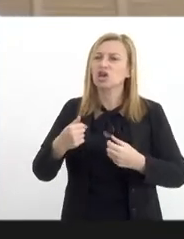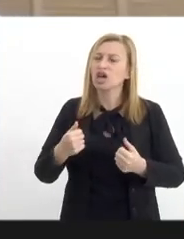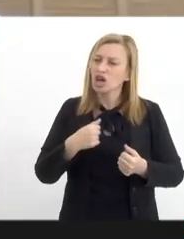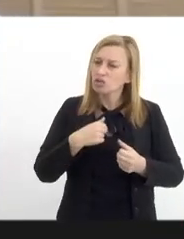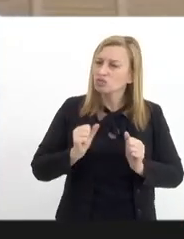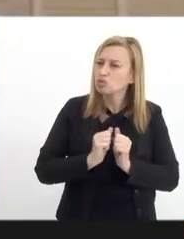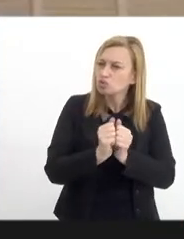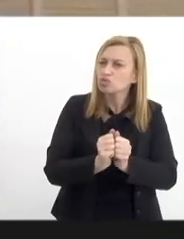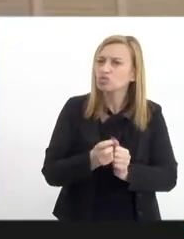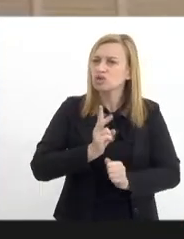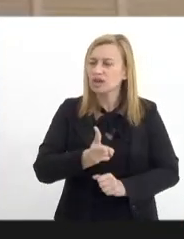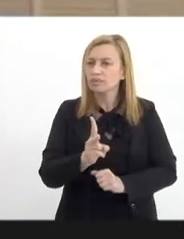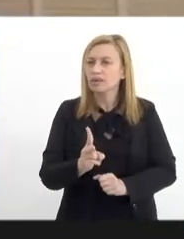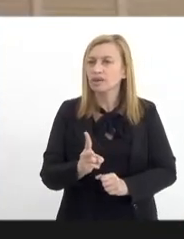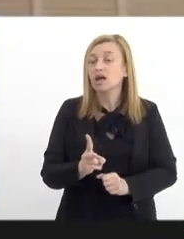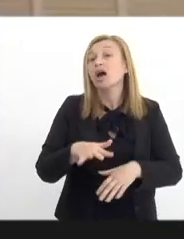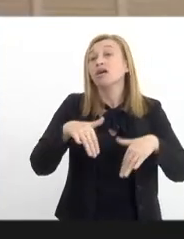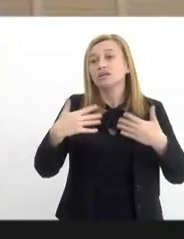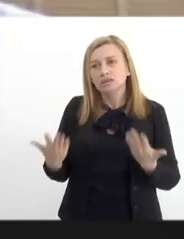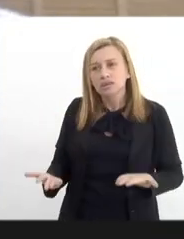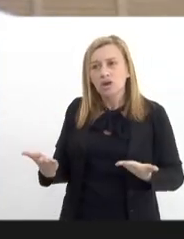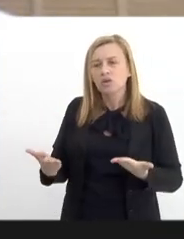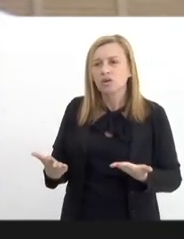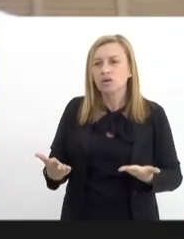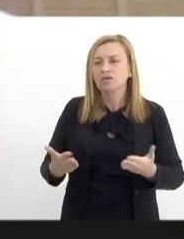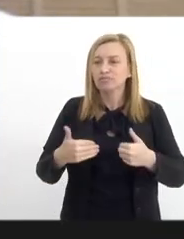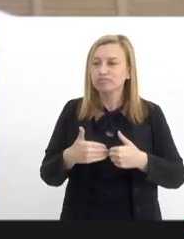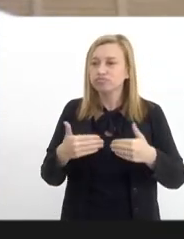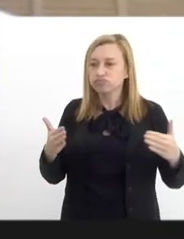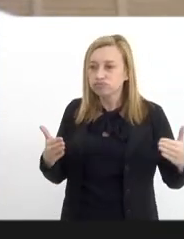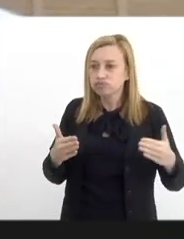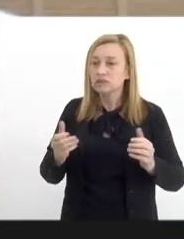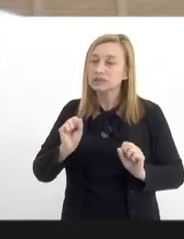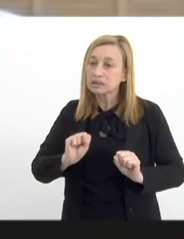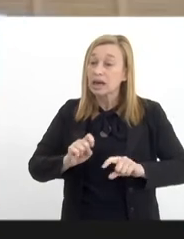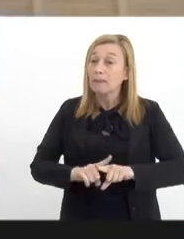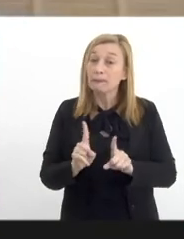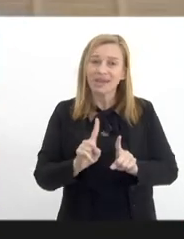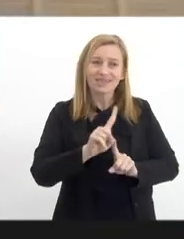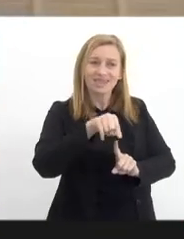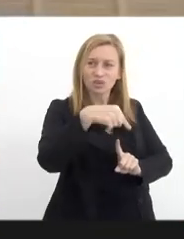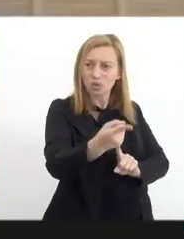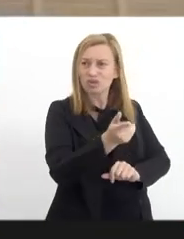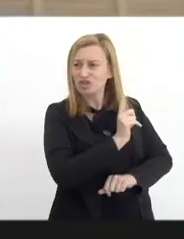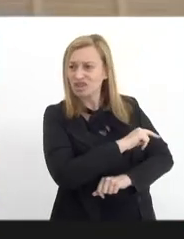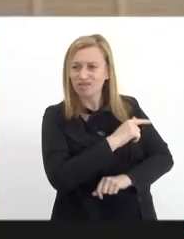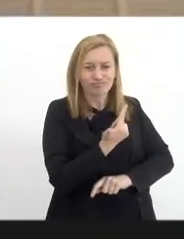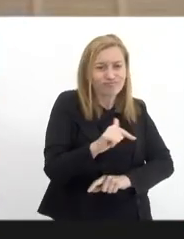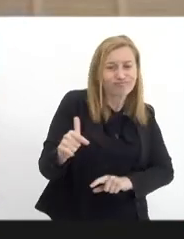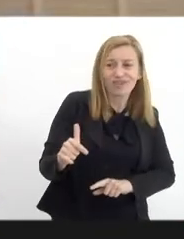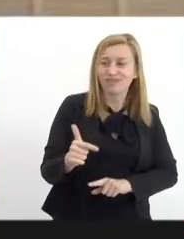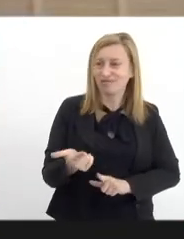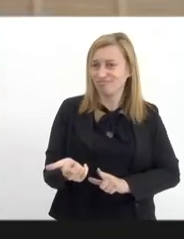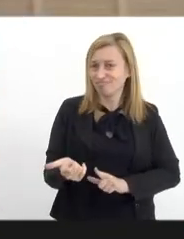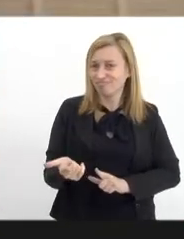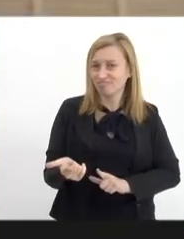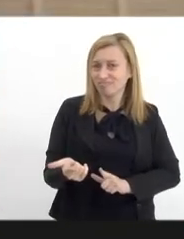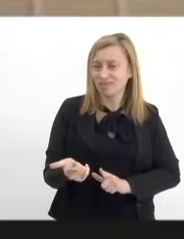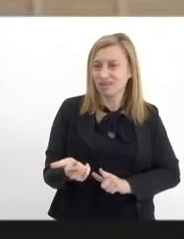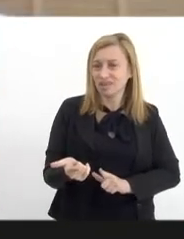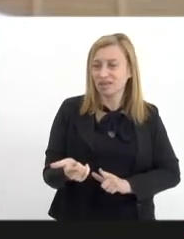atuante, então, eu tenho portas abertas, mas outras gestões não tiveram, e